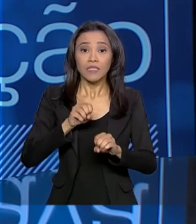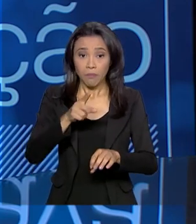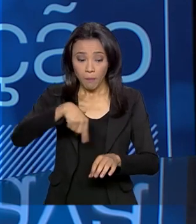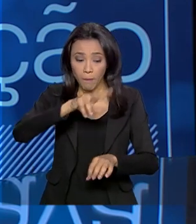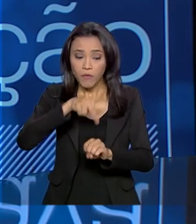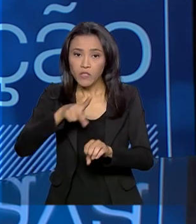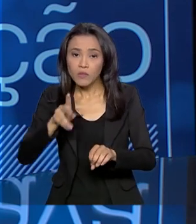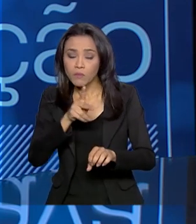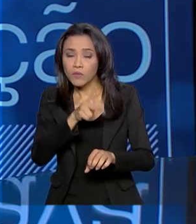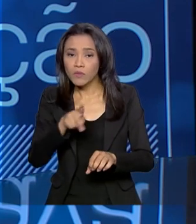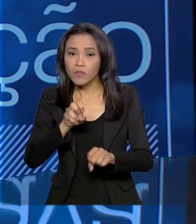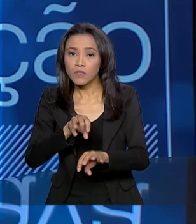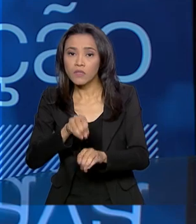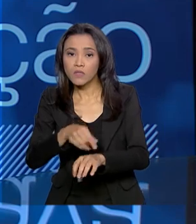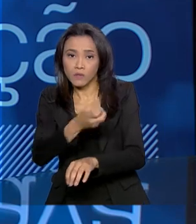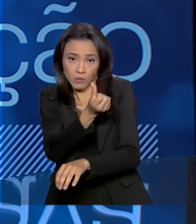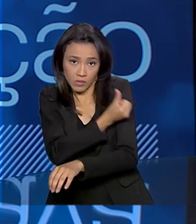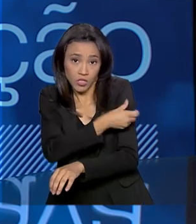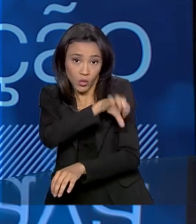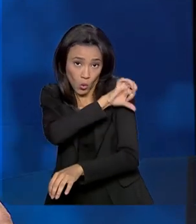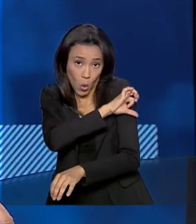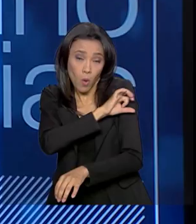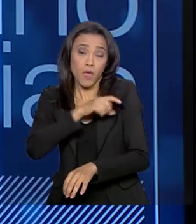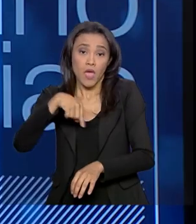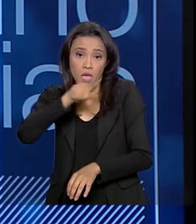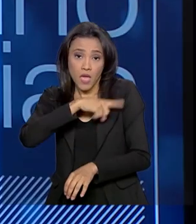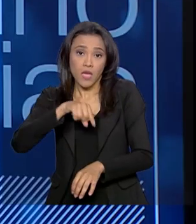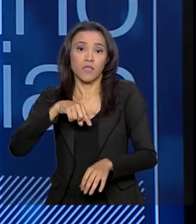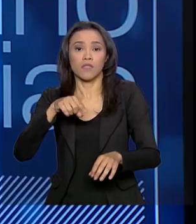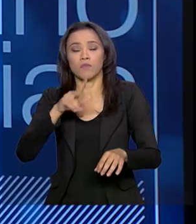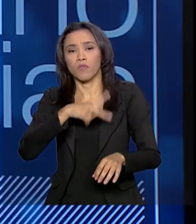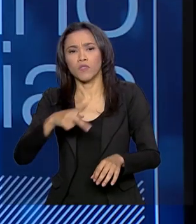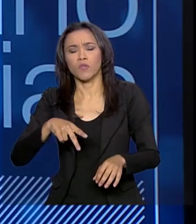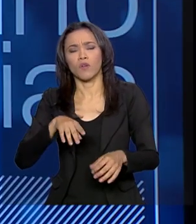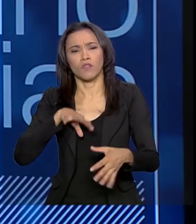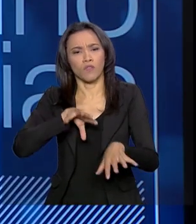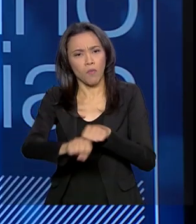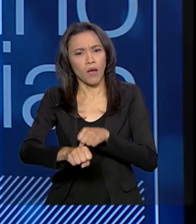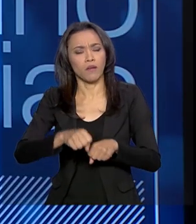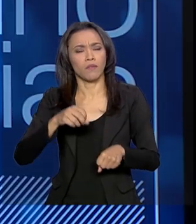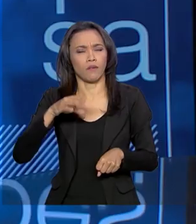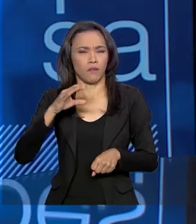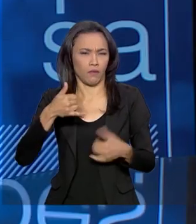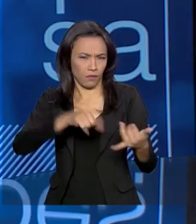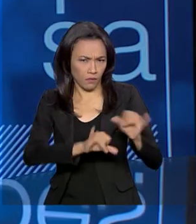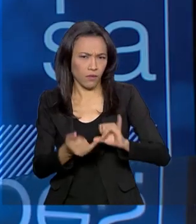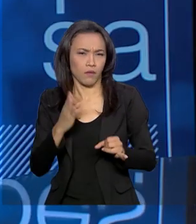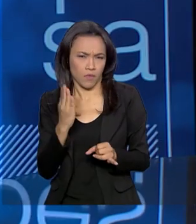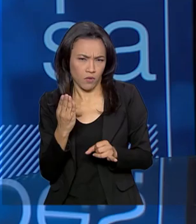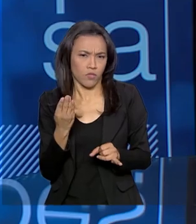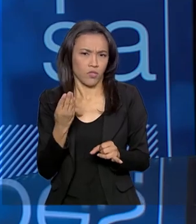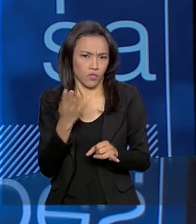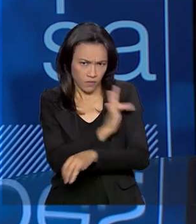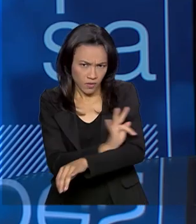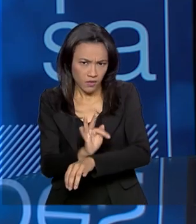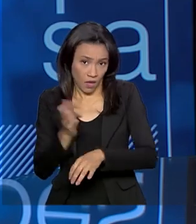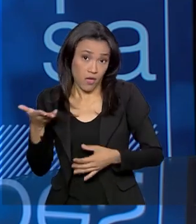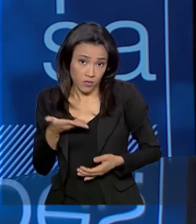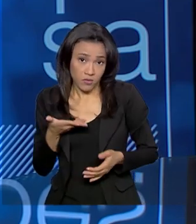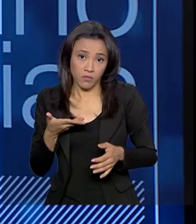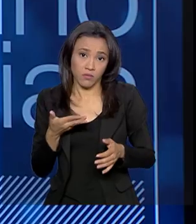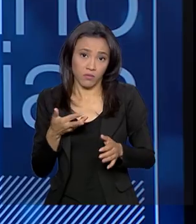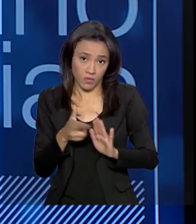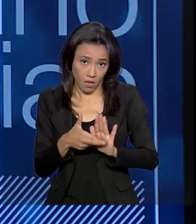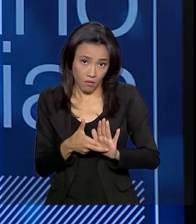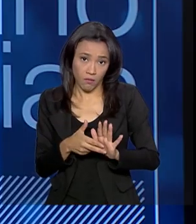na rede pública de ensino e são formados em química, biologia, física, seria isso. Essas são as condições. É, a gente